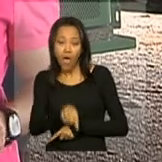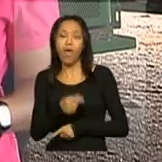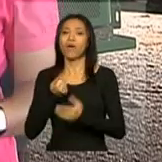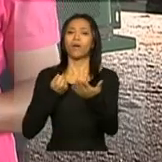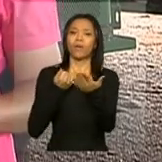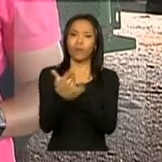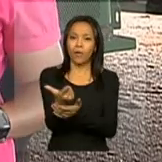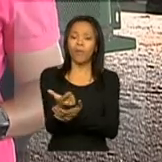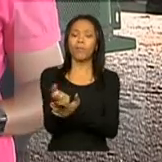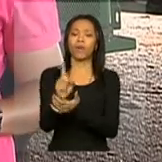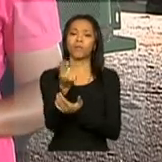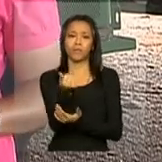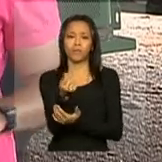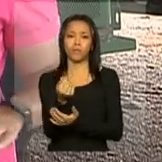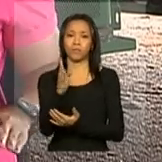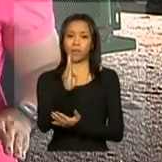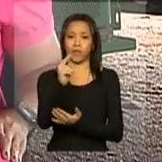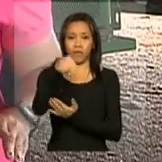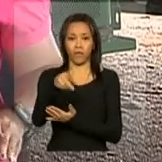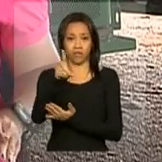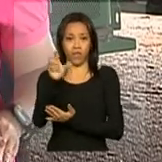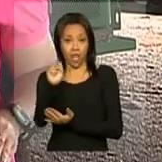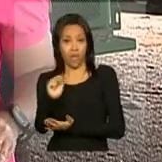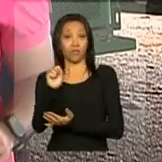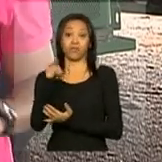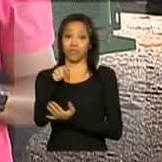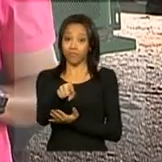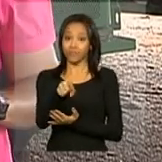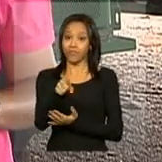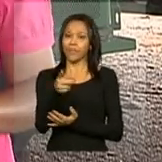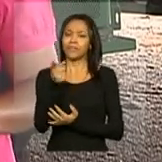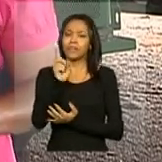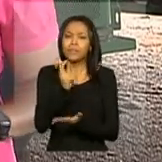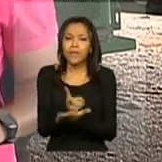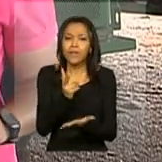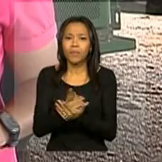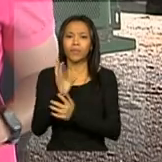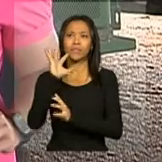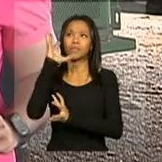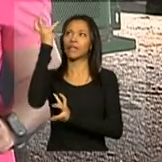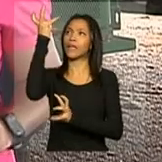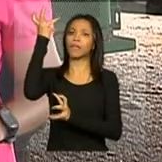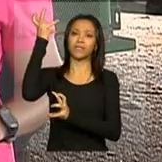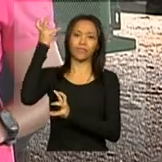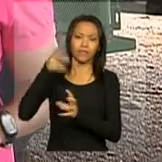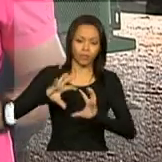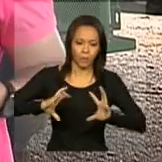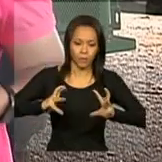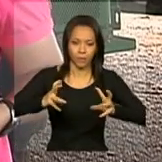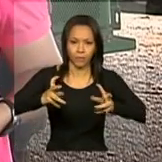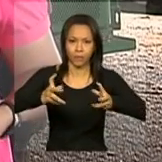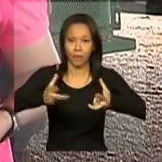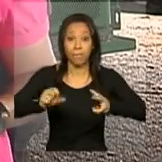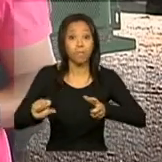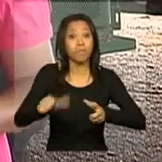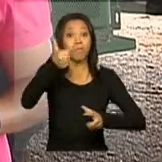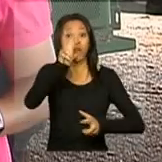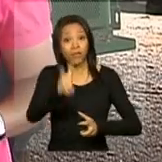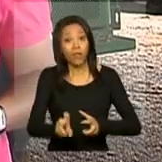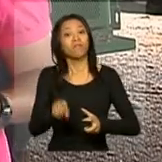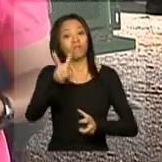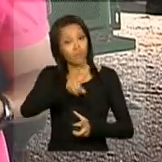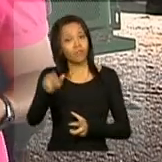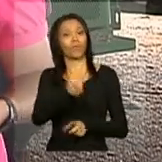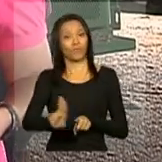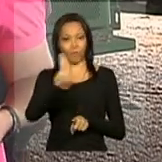recursos do BNDES, é totalmente mecanizada, guiada por satélites. E vai ser usada pela primeira vez na